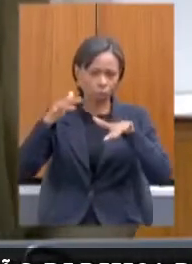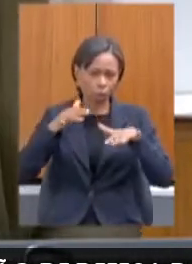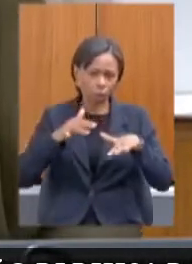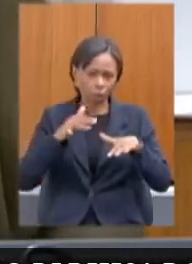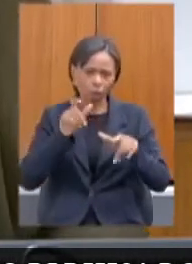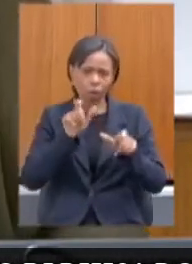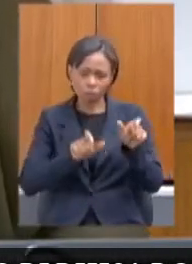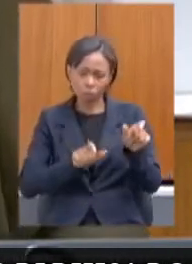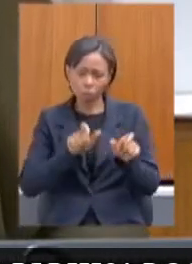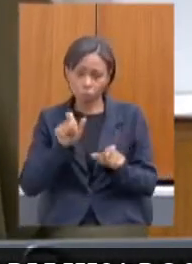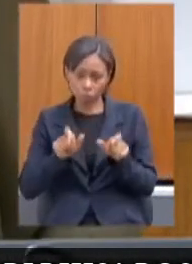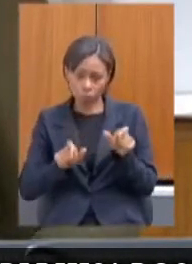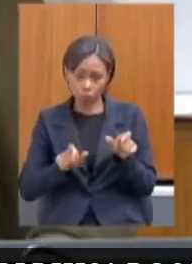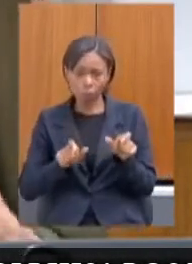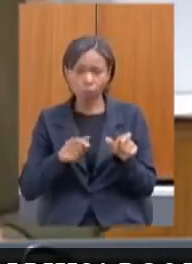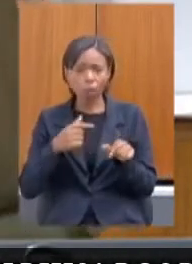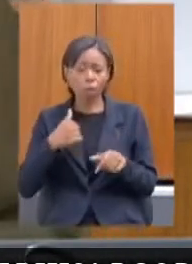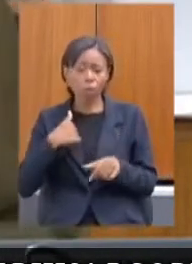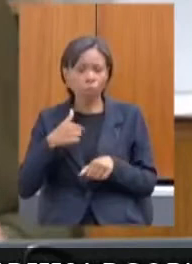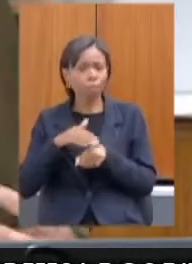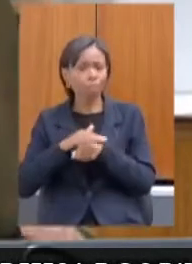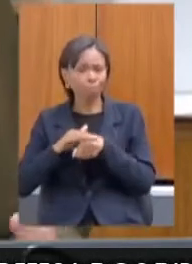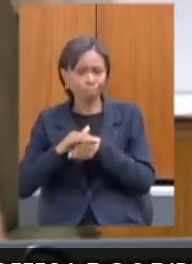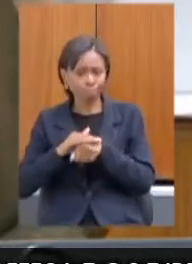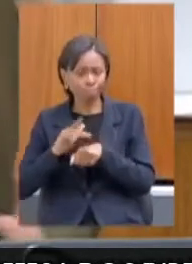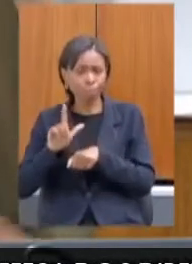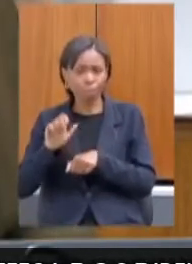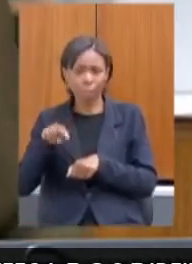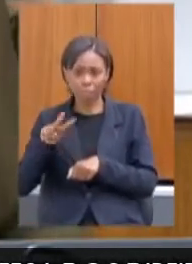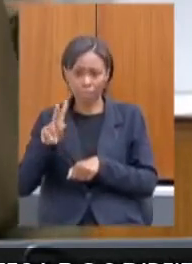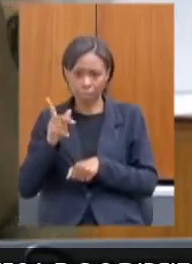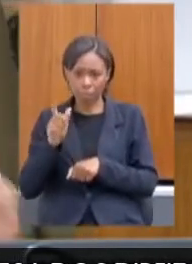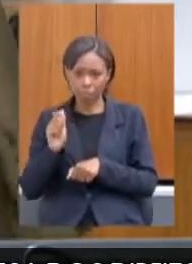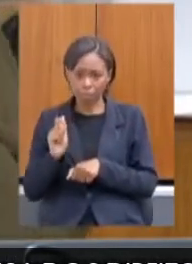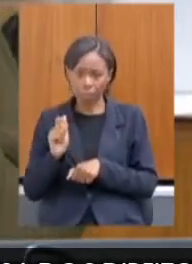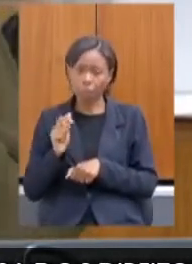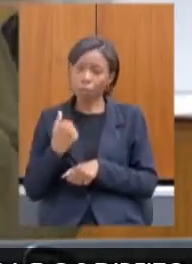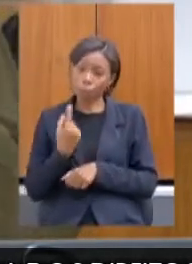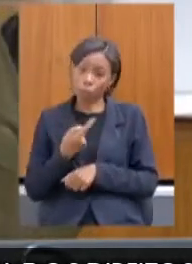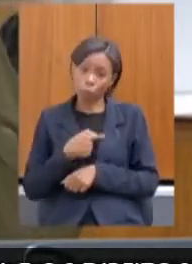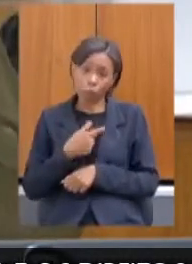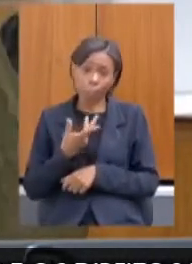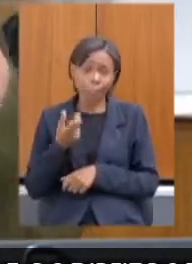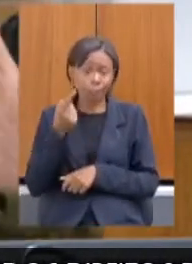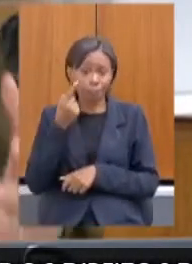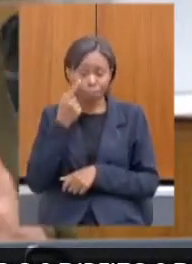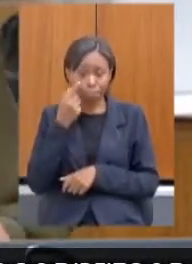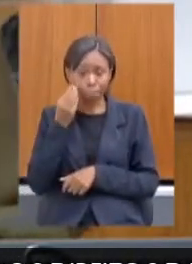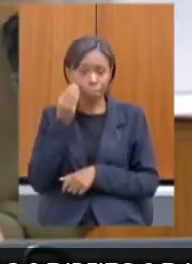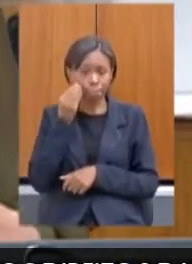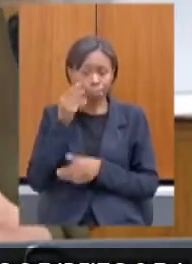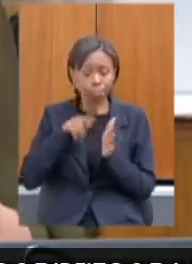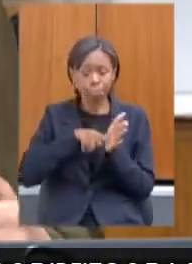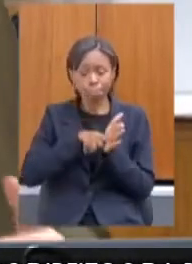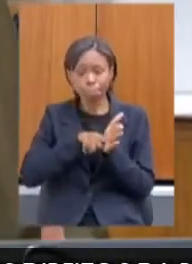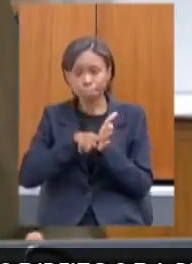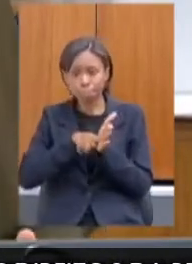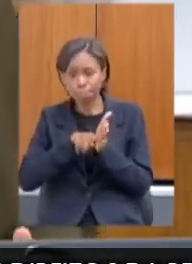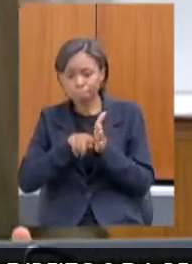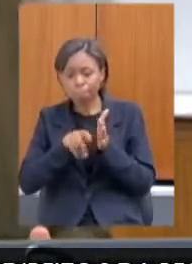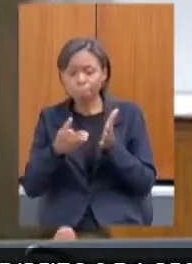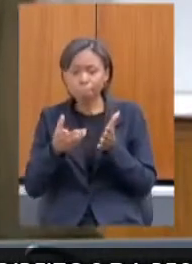a deputada Leninha sobre essa questão. Nós estamos trabalhando quando isso, fazendo um levantamento de dados,